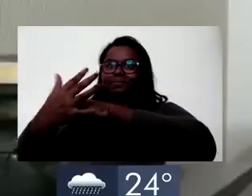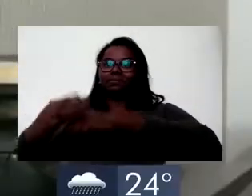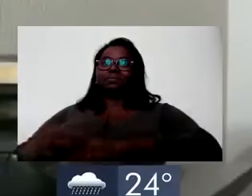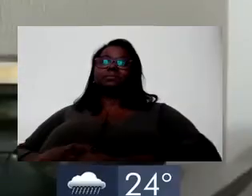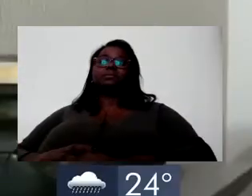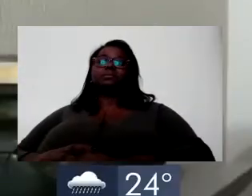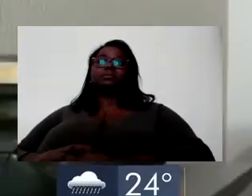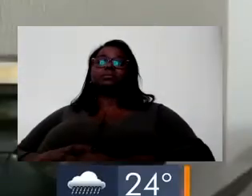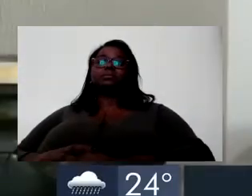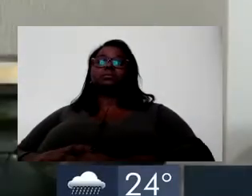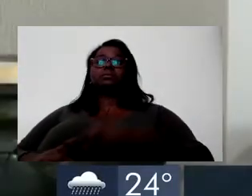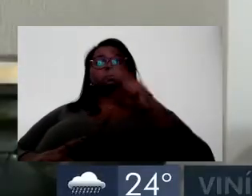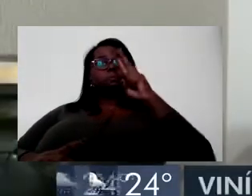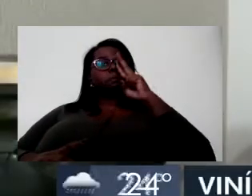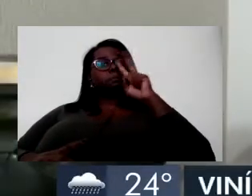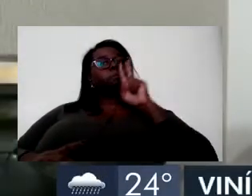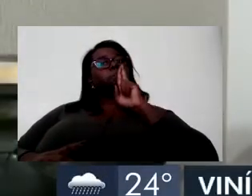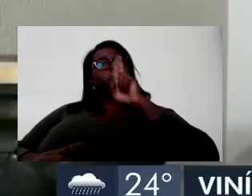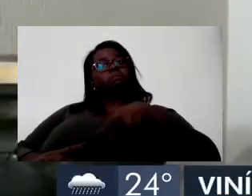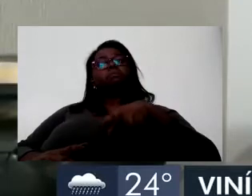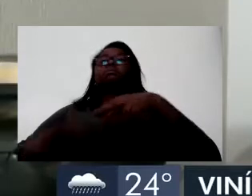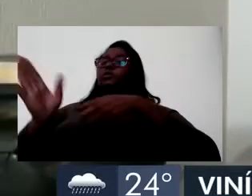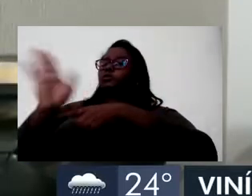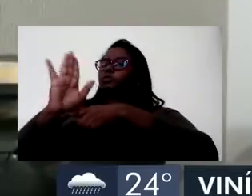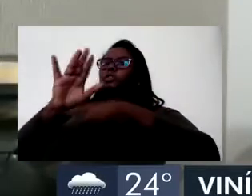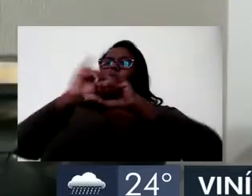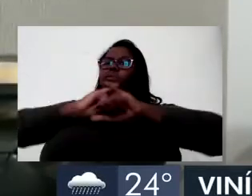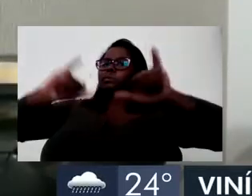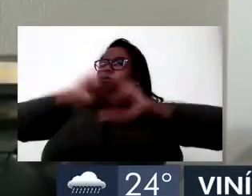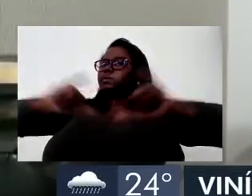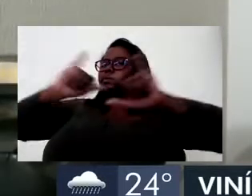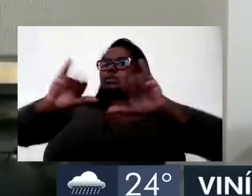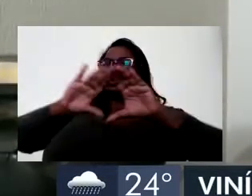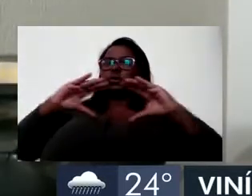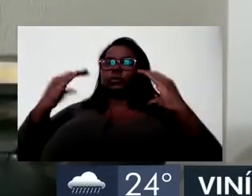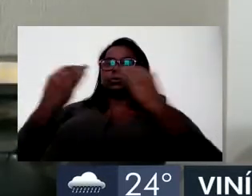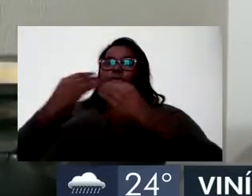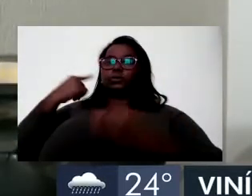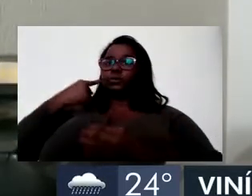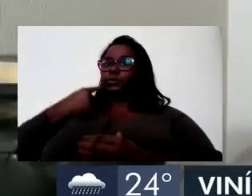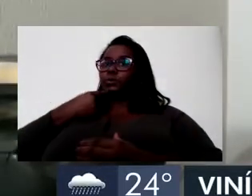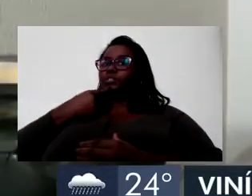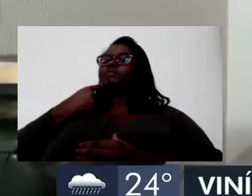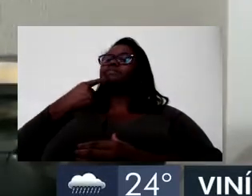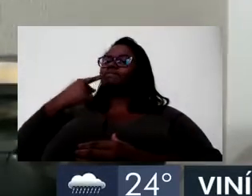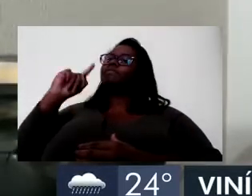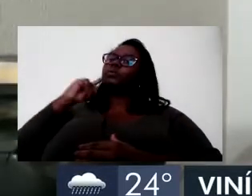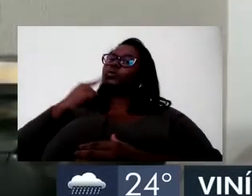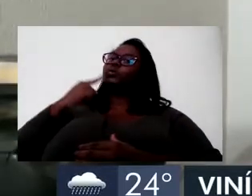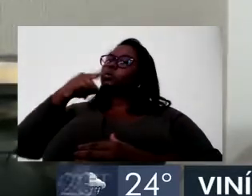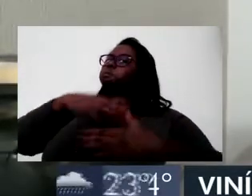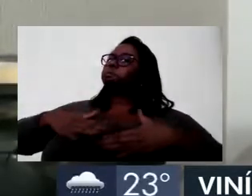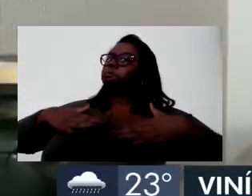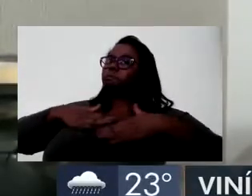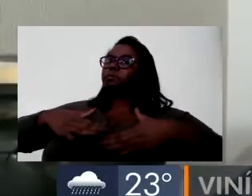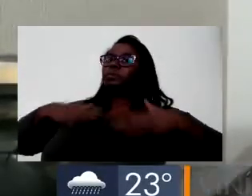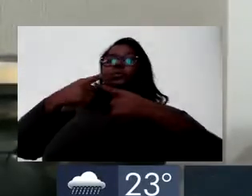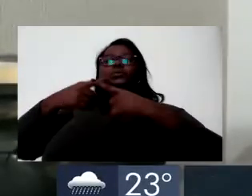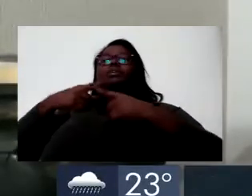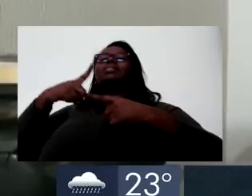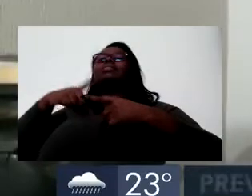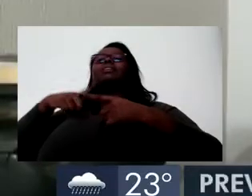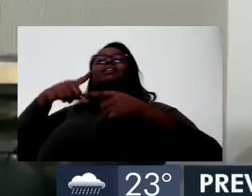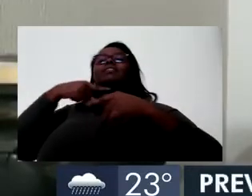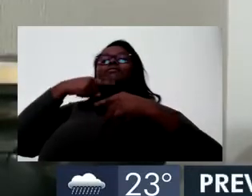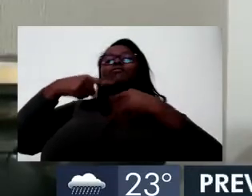Os vídeos têm circulado na comunidade surda e a repercussão tem sido positiva, porque são vídeos que apresentam